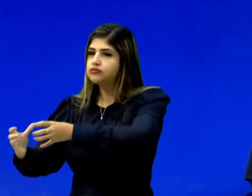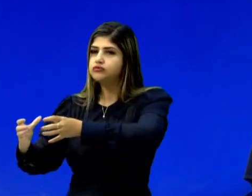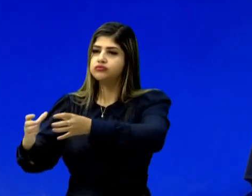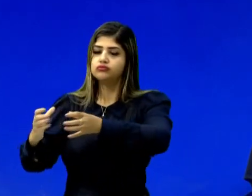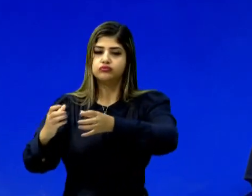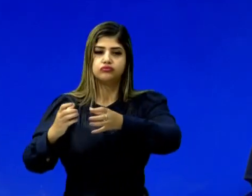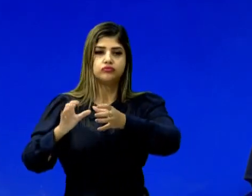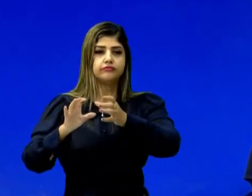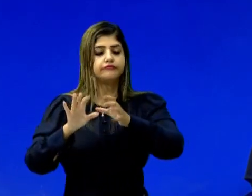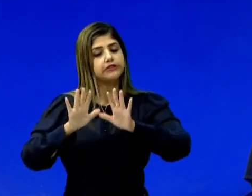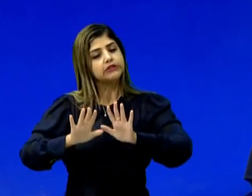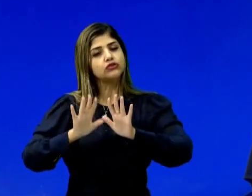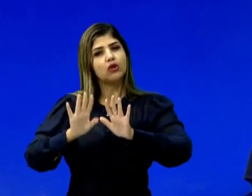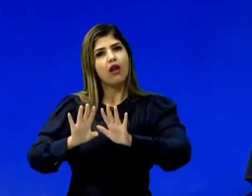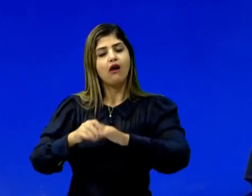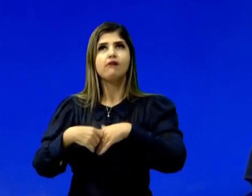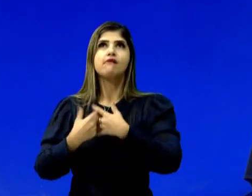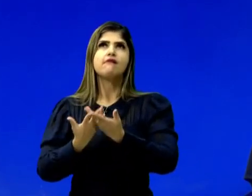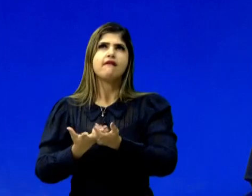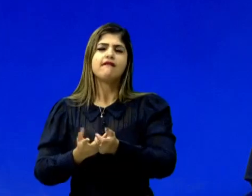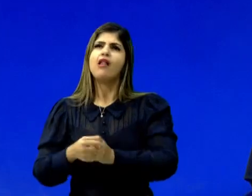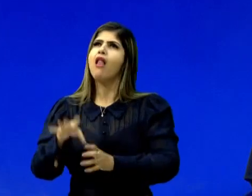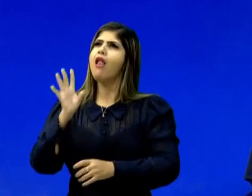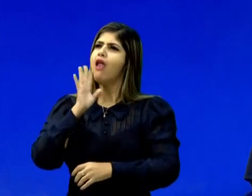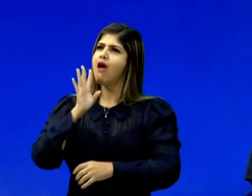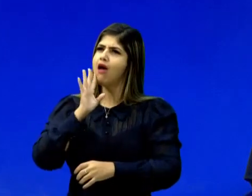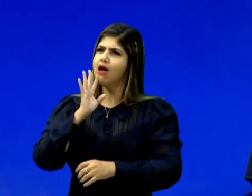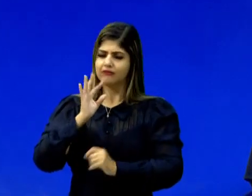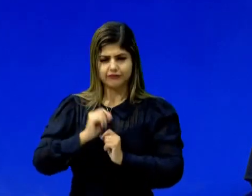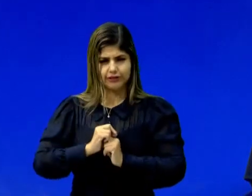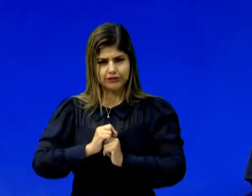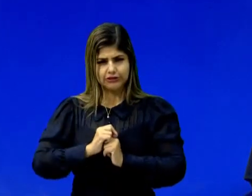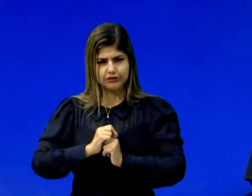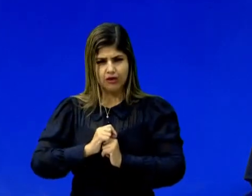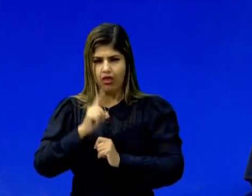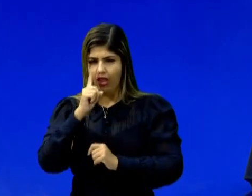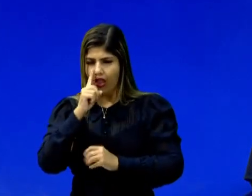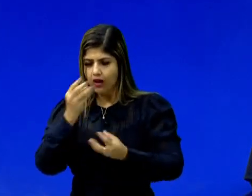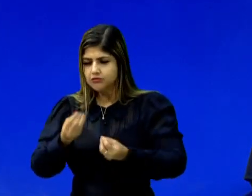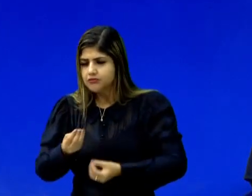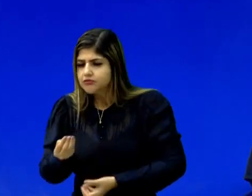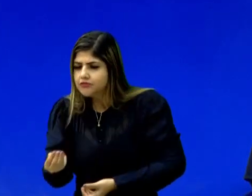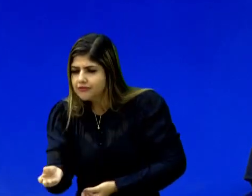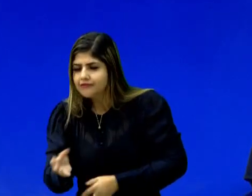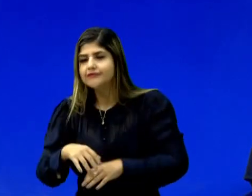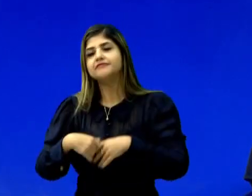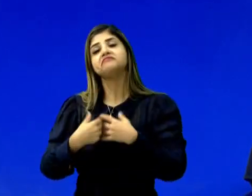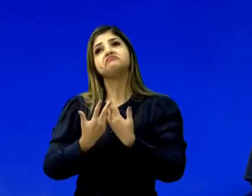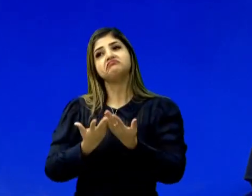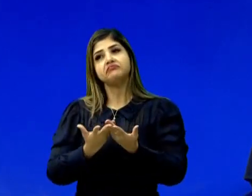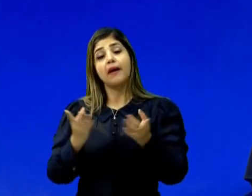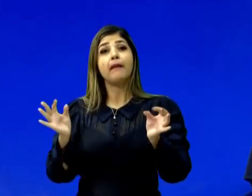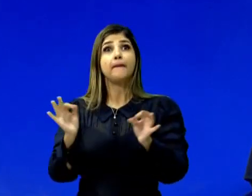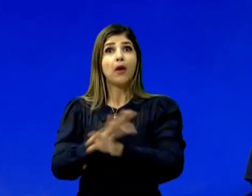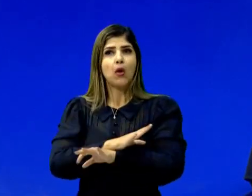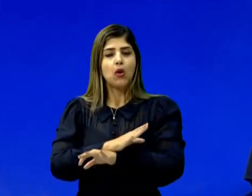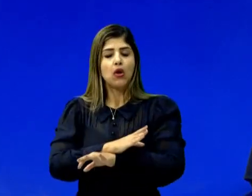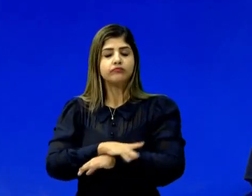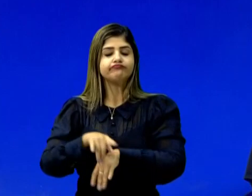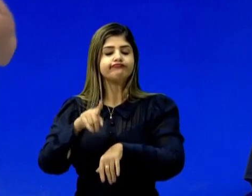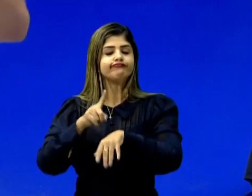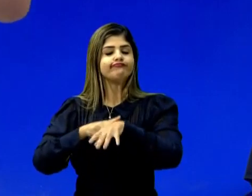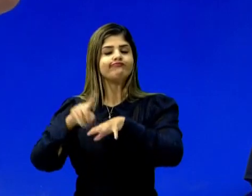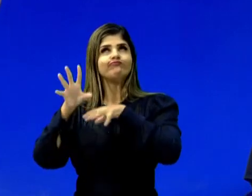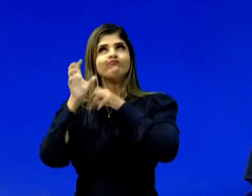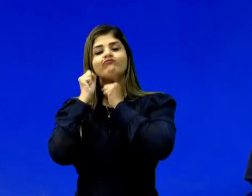Maria viu que o moleque fez uma coisa muito legal e deu até um biscoitinho de presente para ele. Certo, hora de dormir.